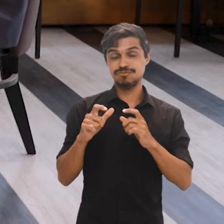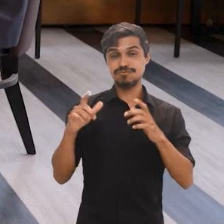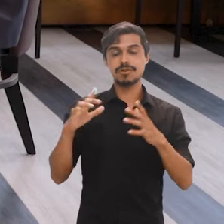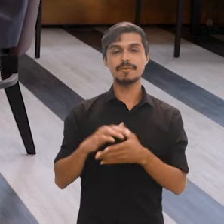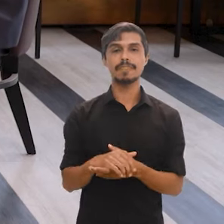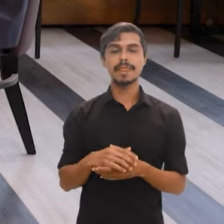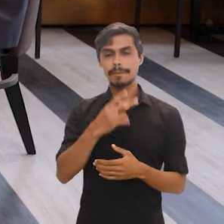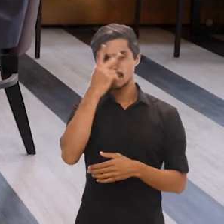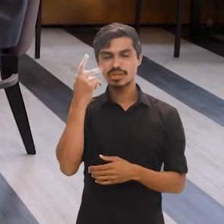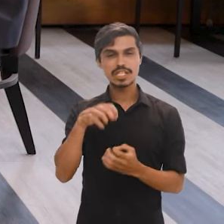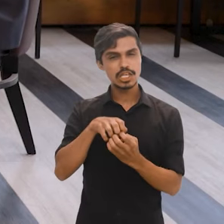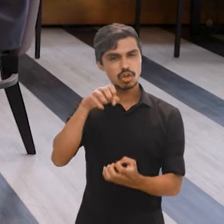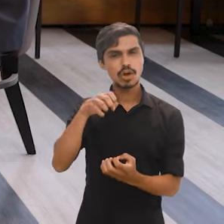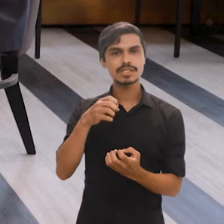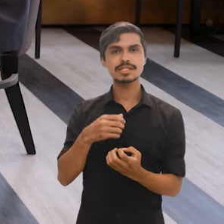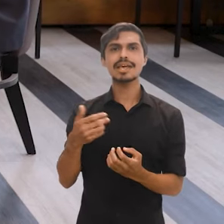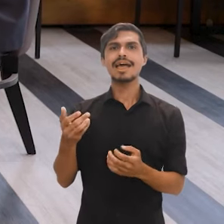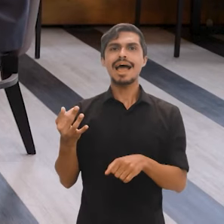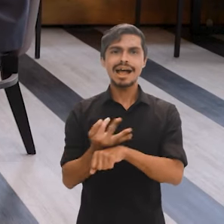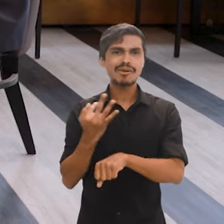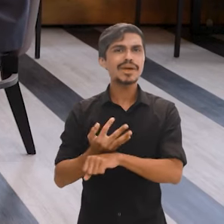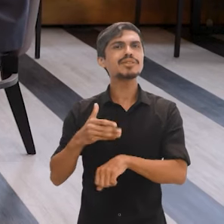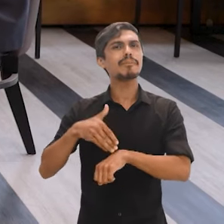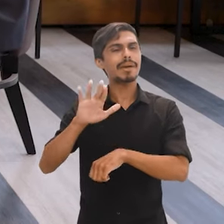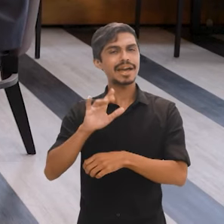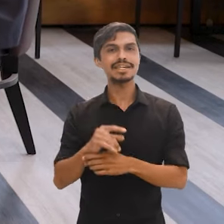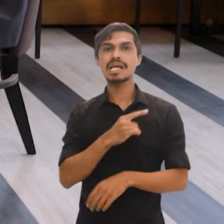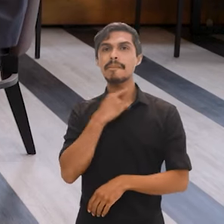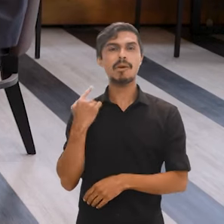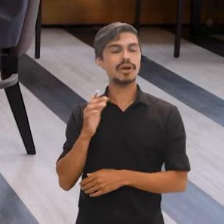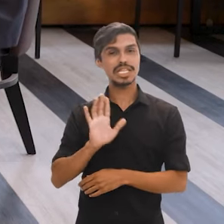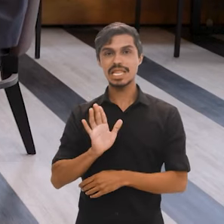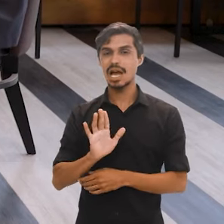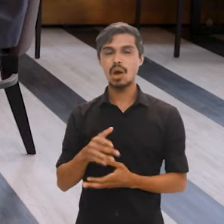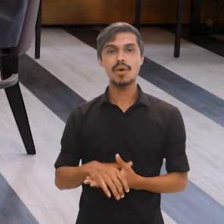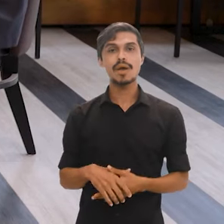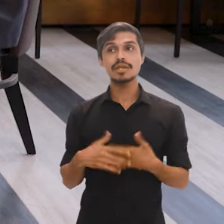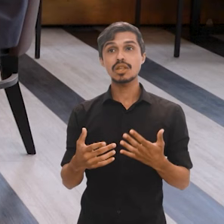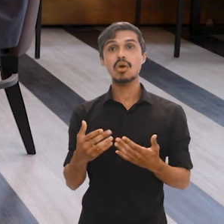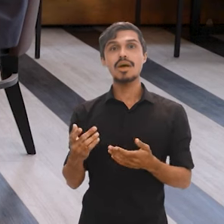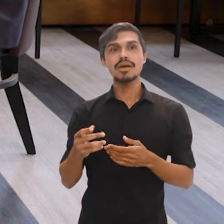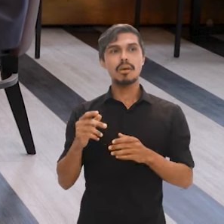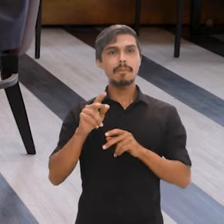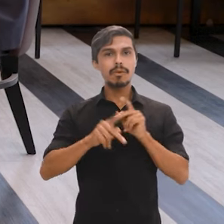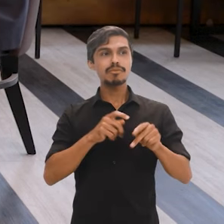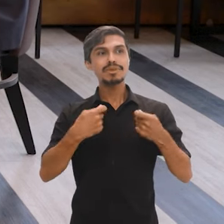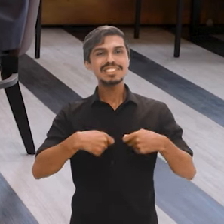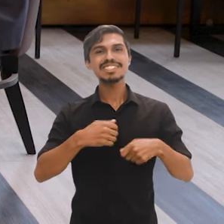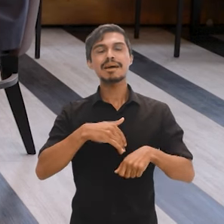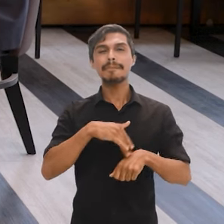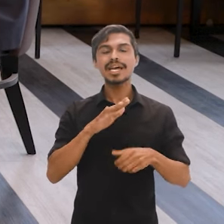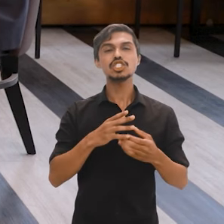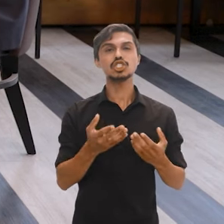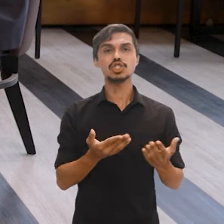Pessoas com mais idade têm determinada realidade diferente dos mais jovens. O Brasil, por exemplo, é um dos países que vem